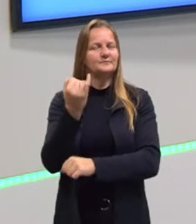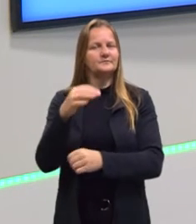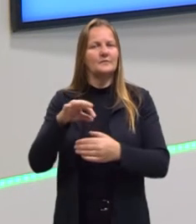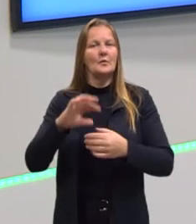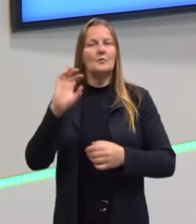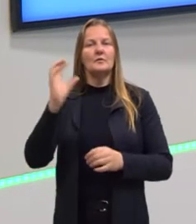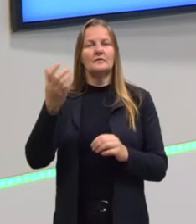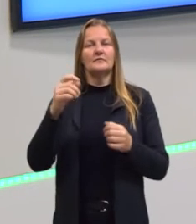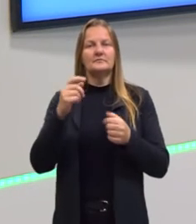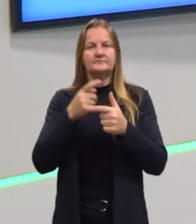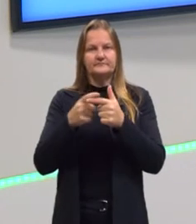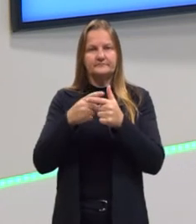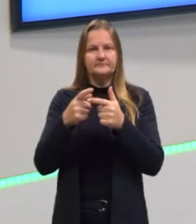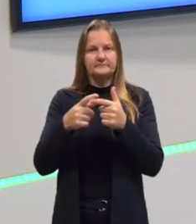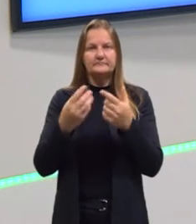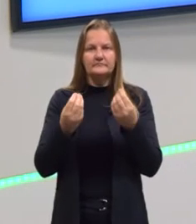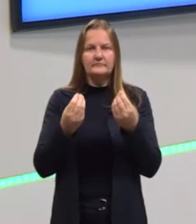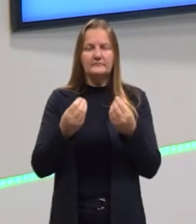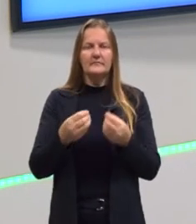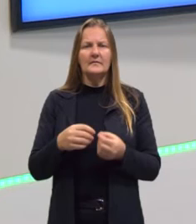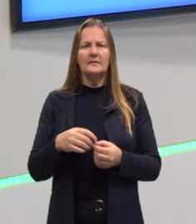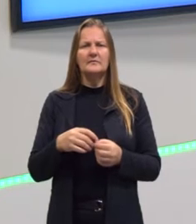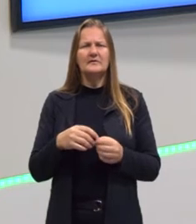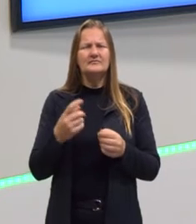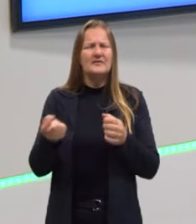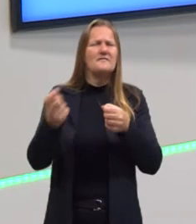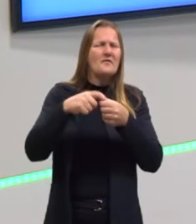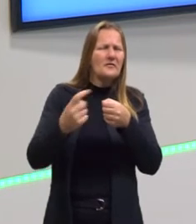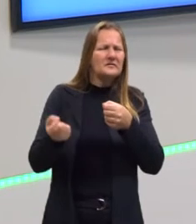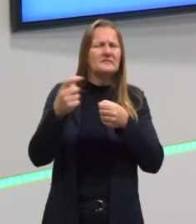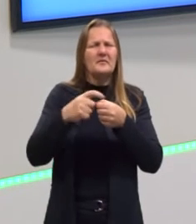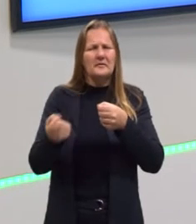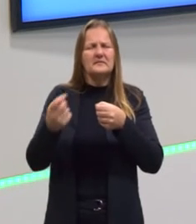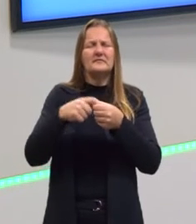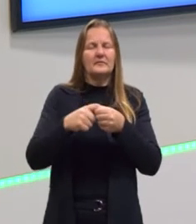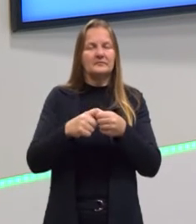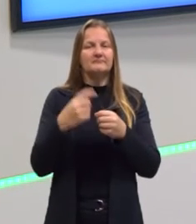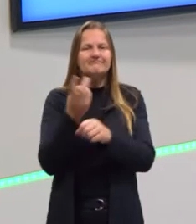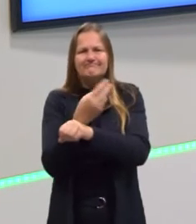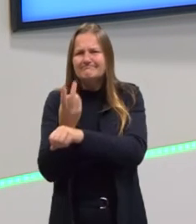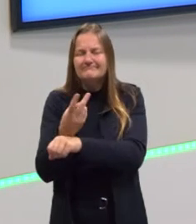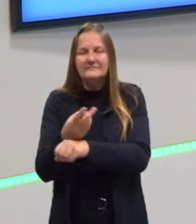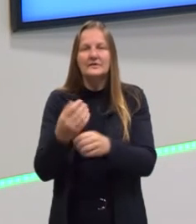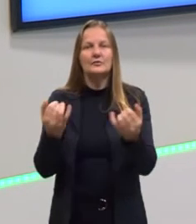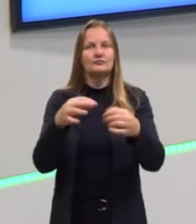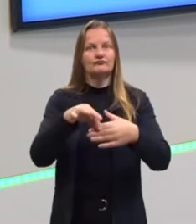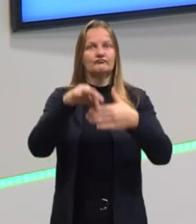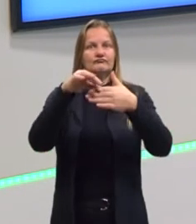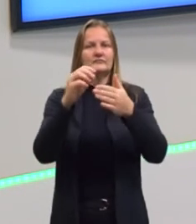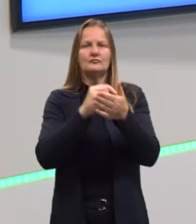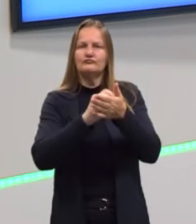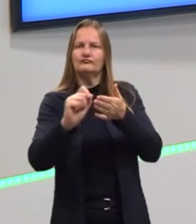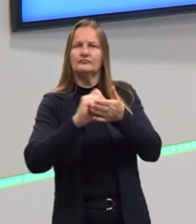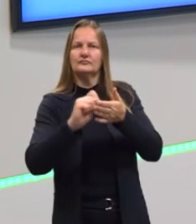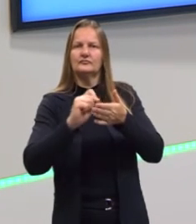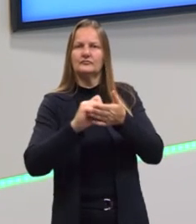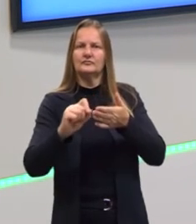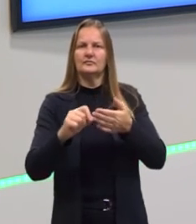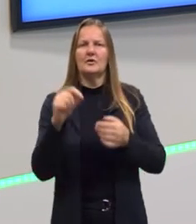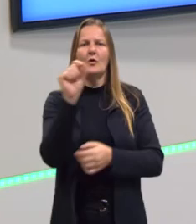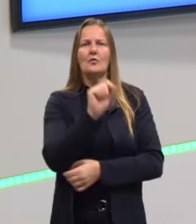resolver o problema, porque a gente não precisa ficar voltando lá na questão e procurando as informações. Então, vocês podem